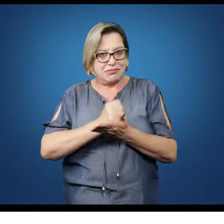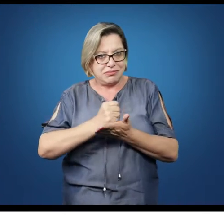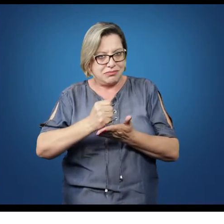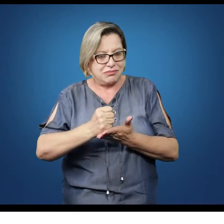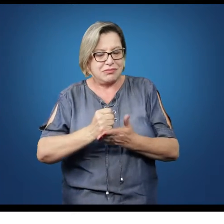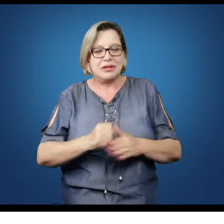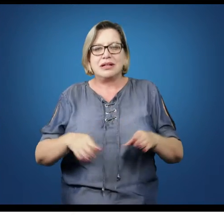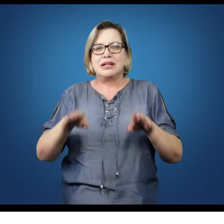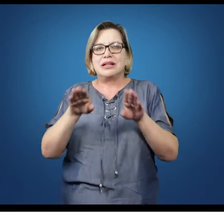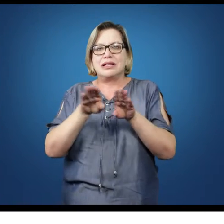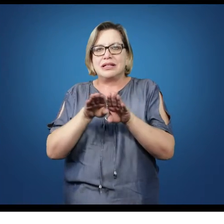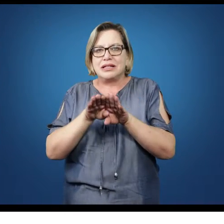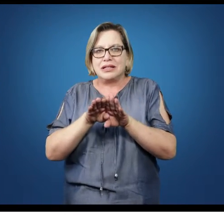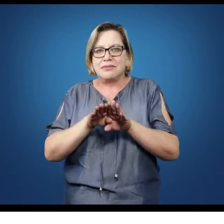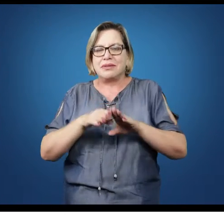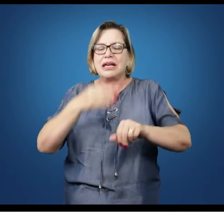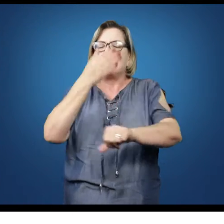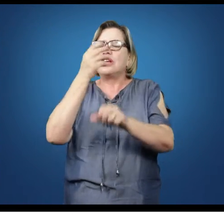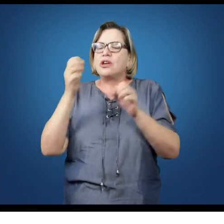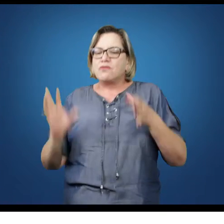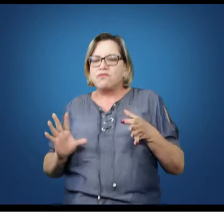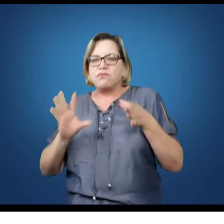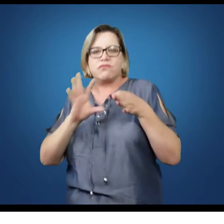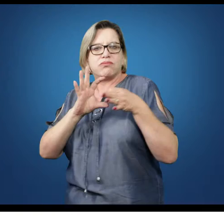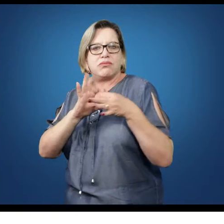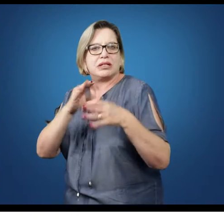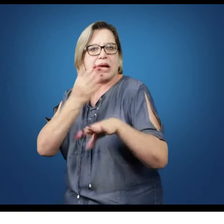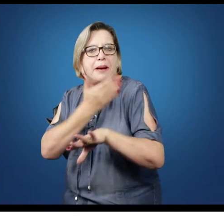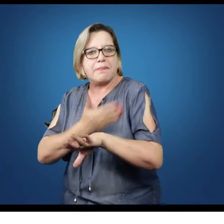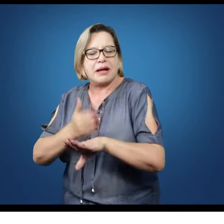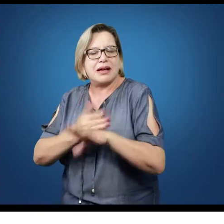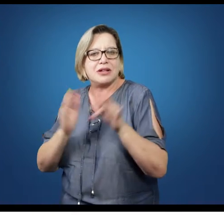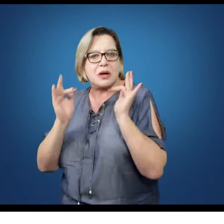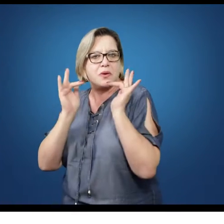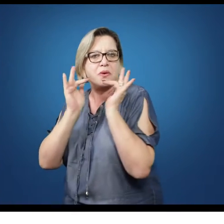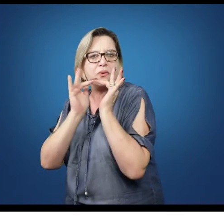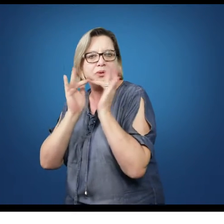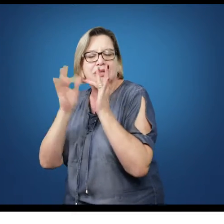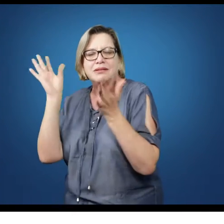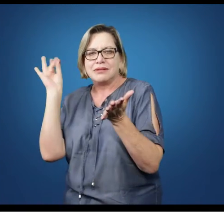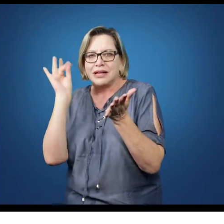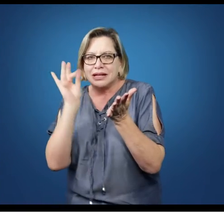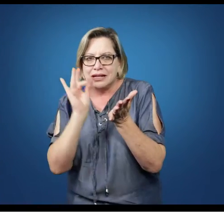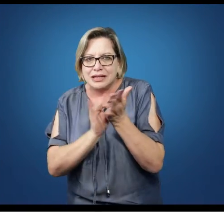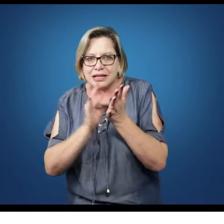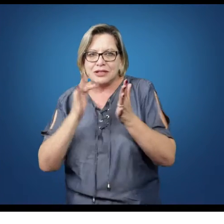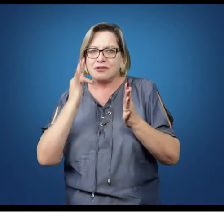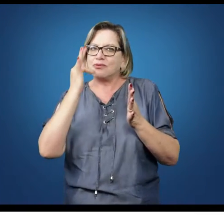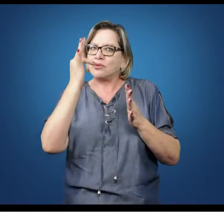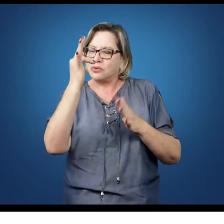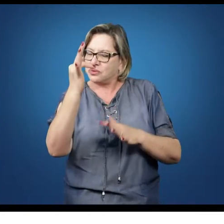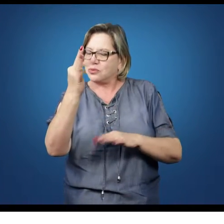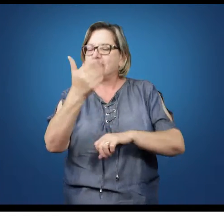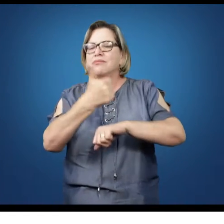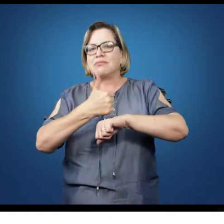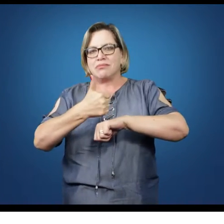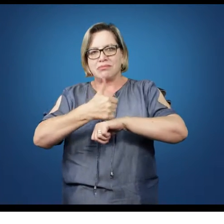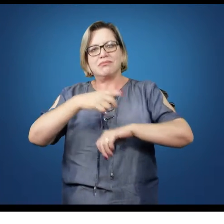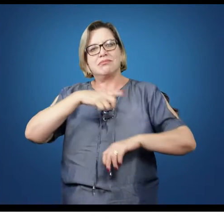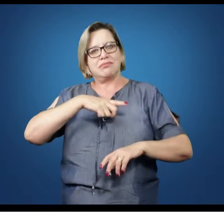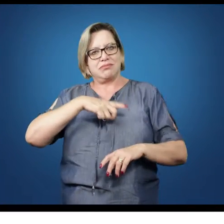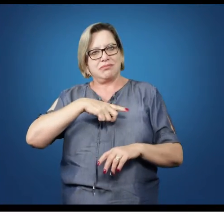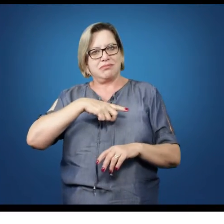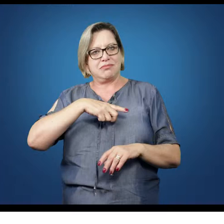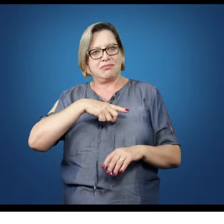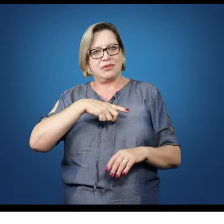uma parte mais prática de contato com a realidade que vocês verão na sua profissão. Então,